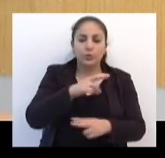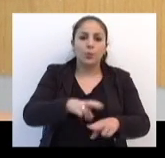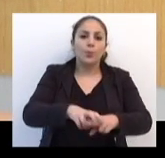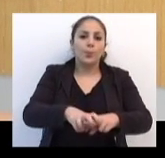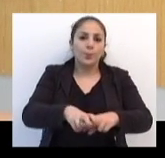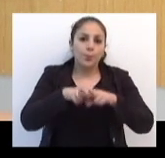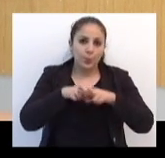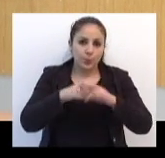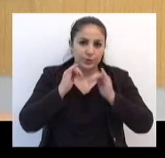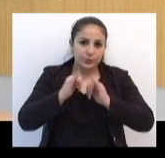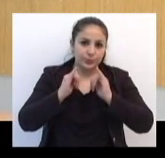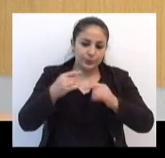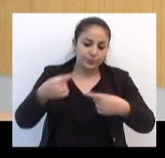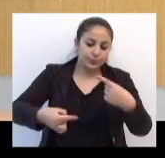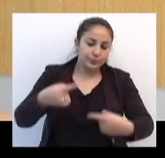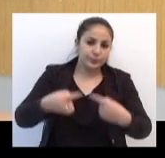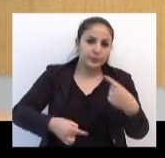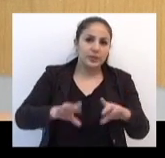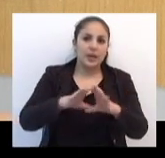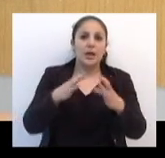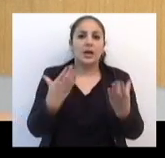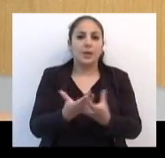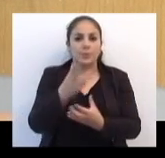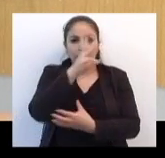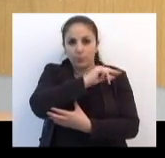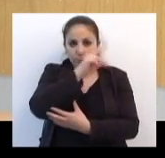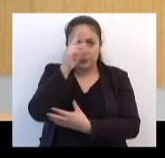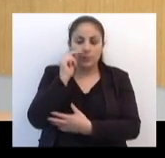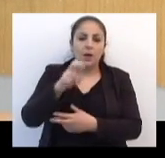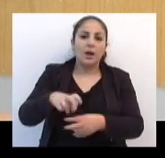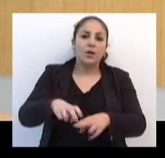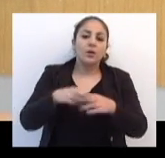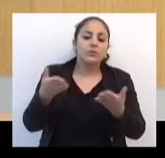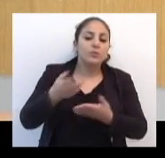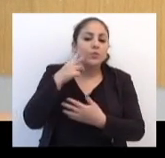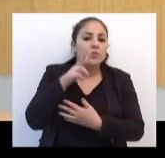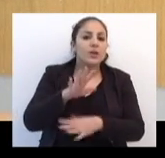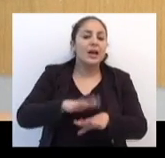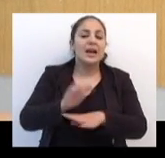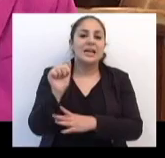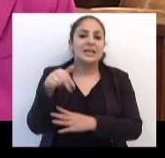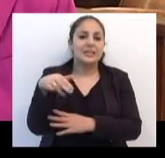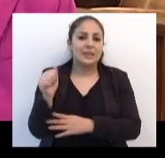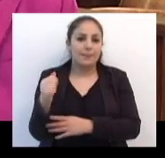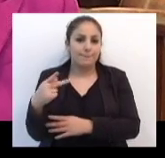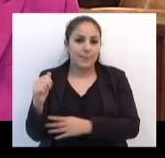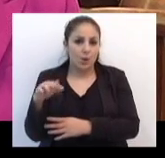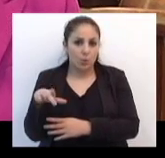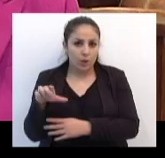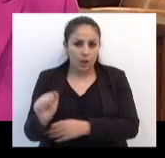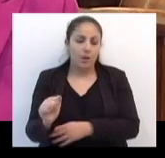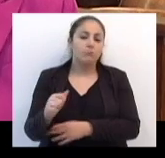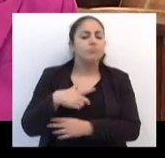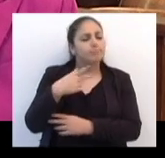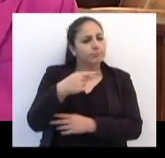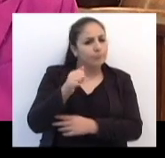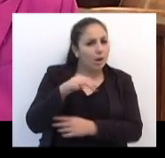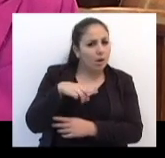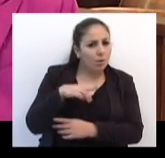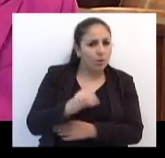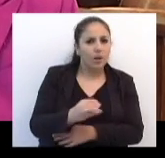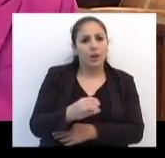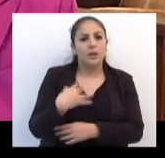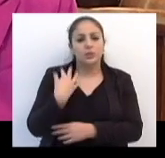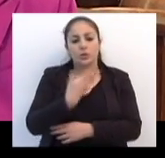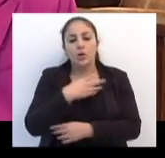repercute na Câmara Municipal. Os detalhes com Ana Paula Coeneman. Paula, recentemente, a